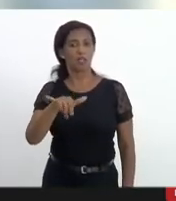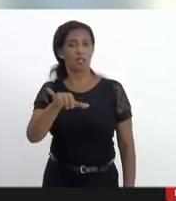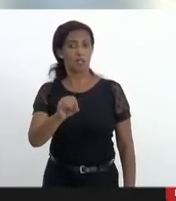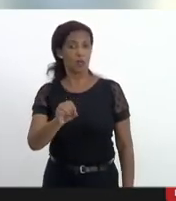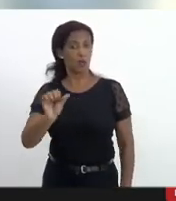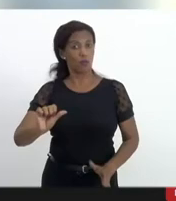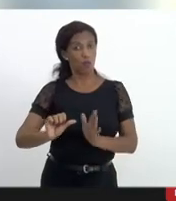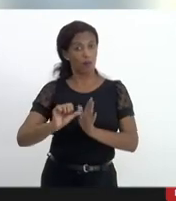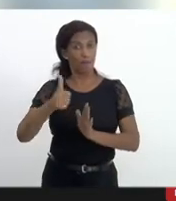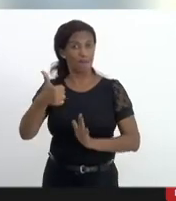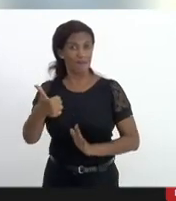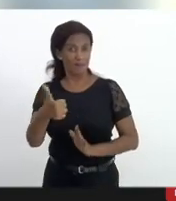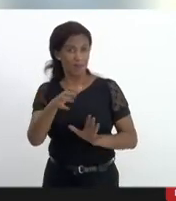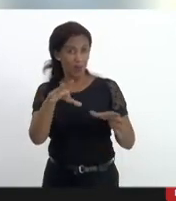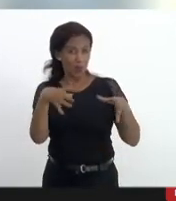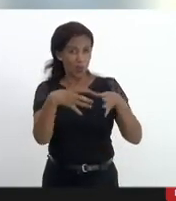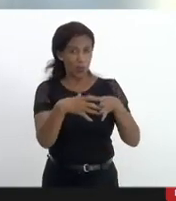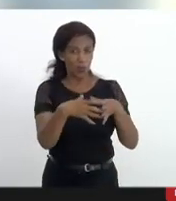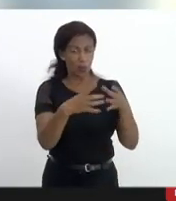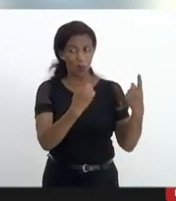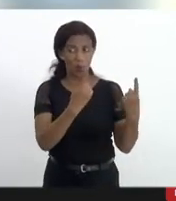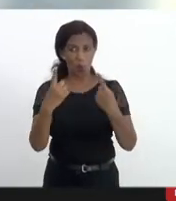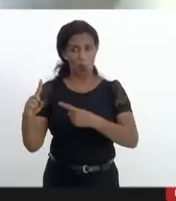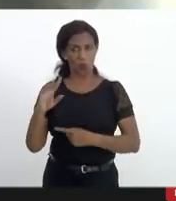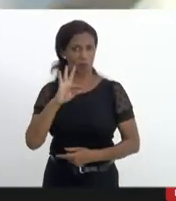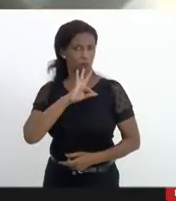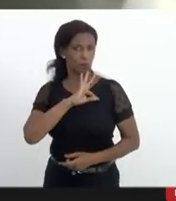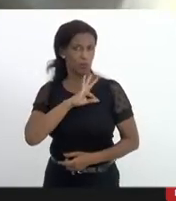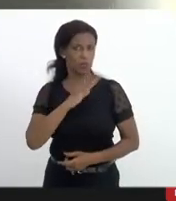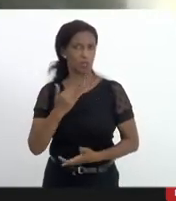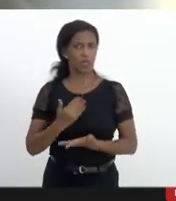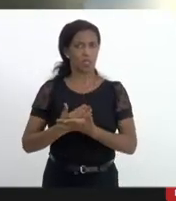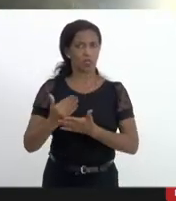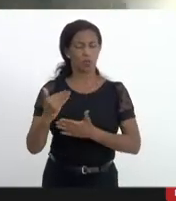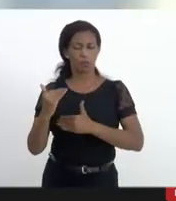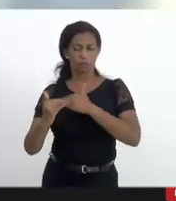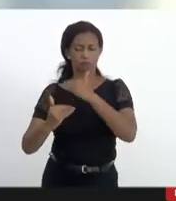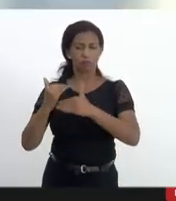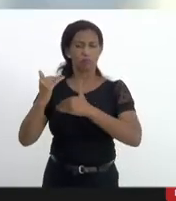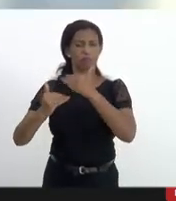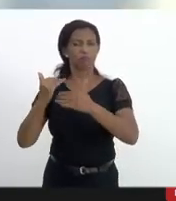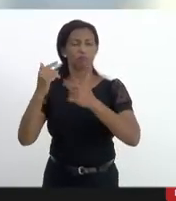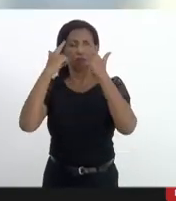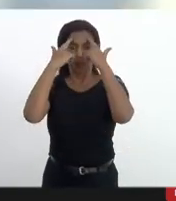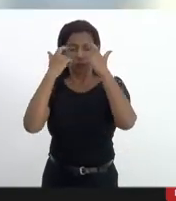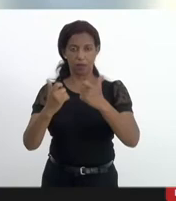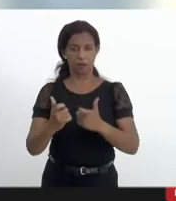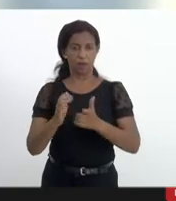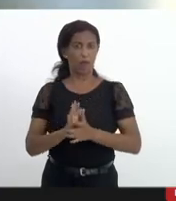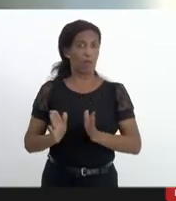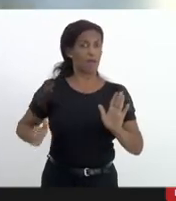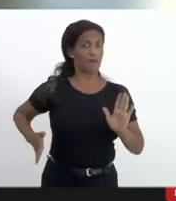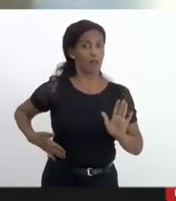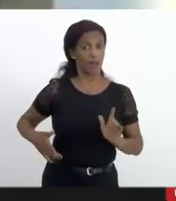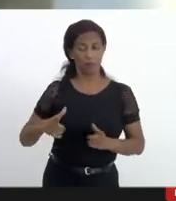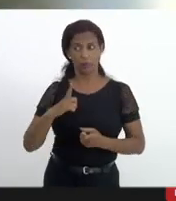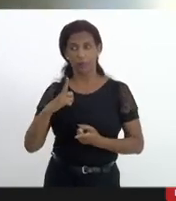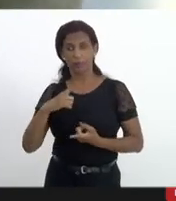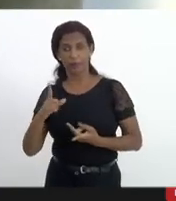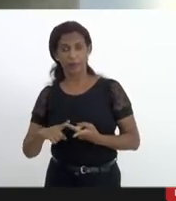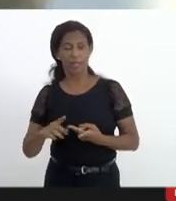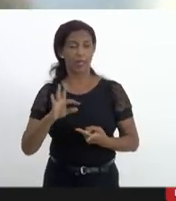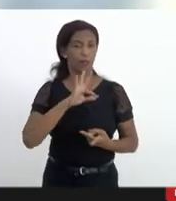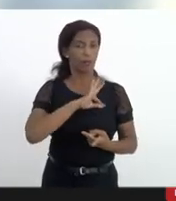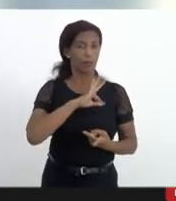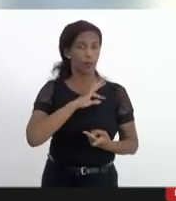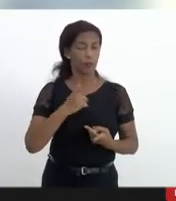foi a primeira facção a usar fuzil de assalto contra a polícia e aí a gente começa essa escalada esse espiral da violência aí o vagabundo tem fuzil a polícia também